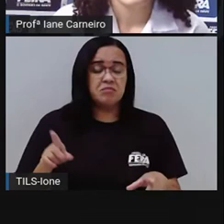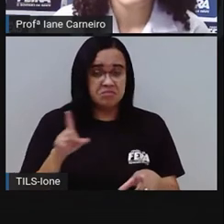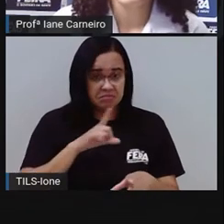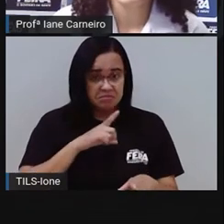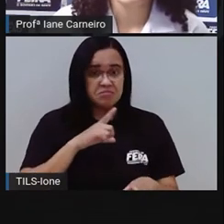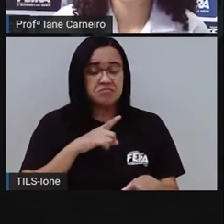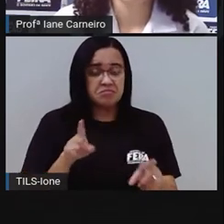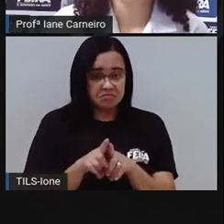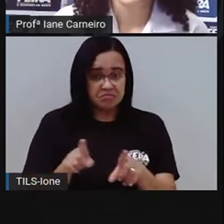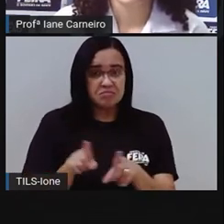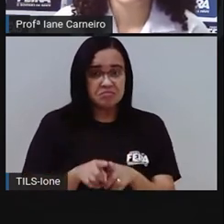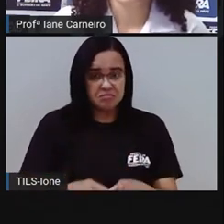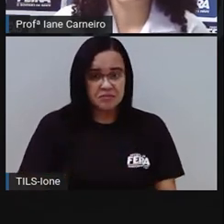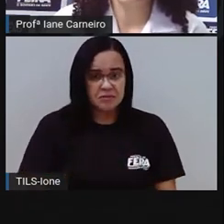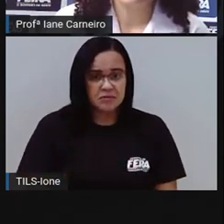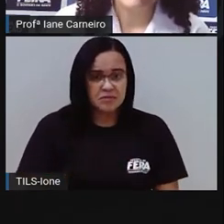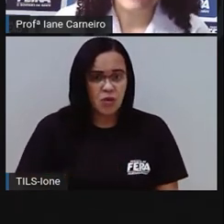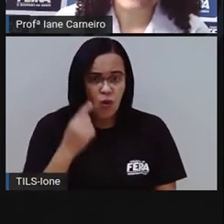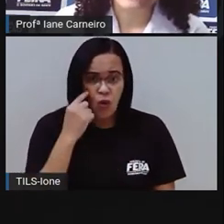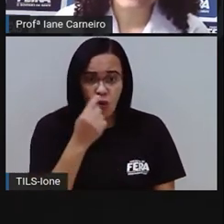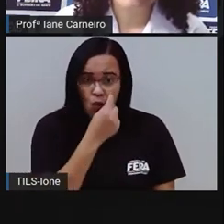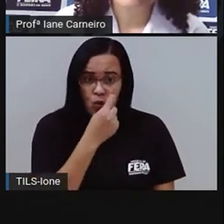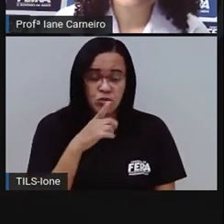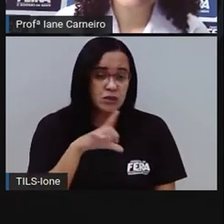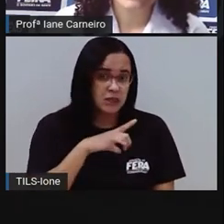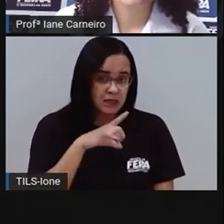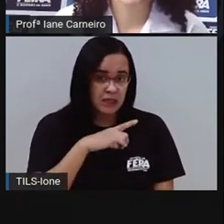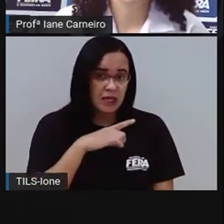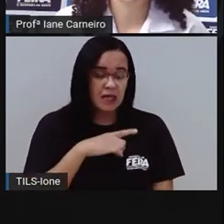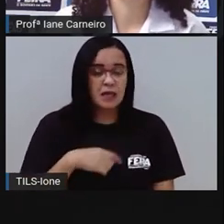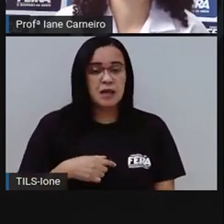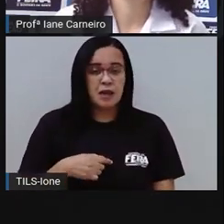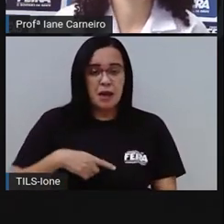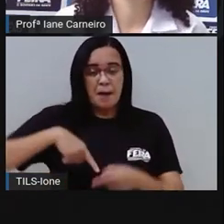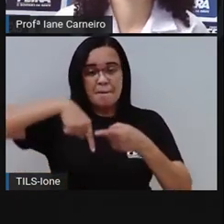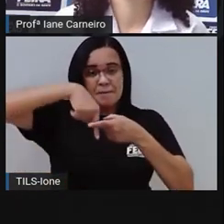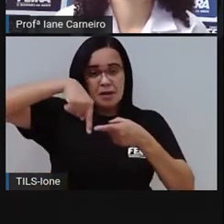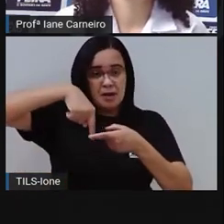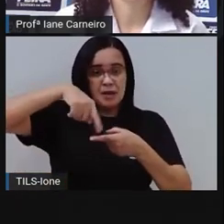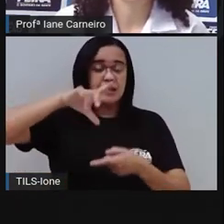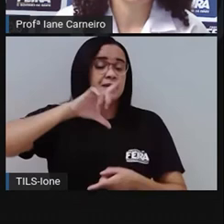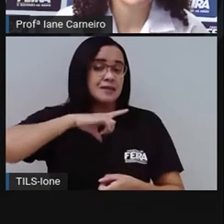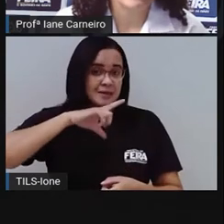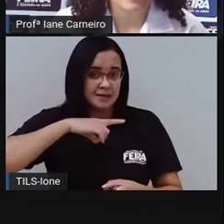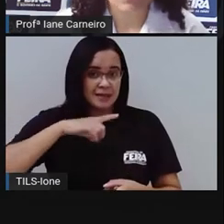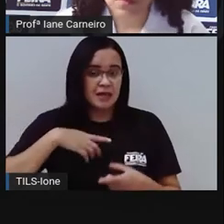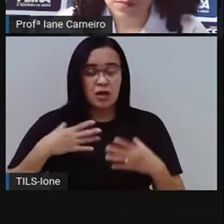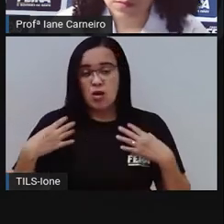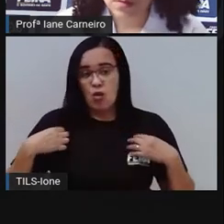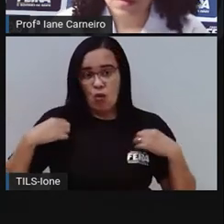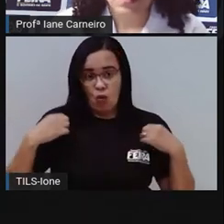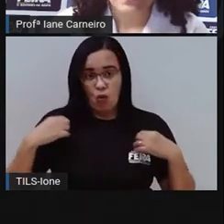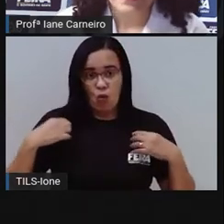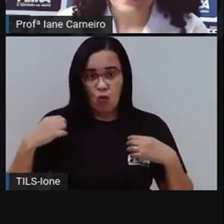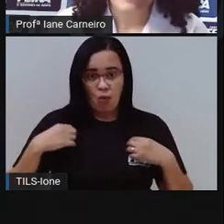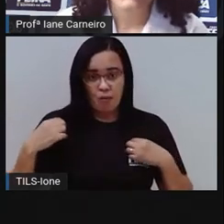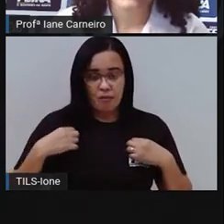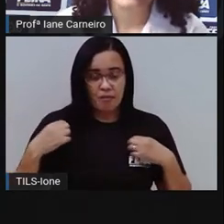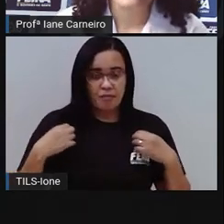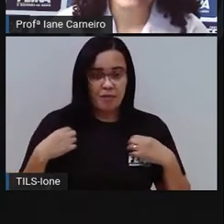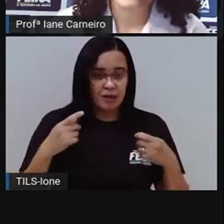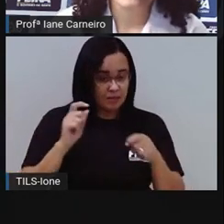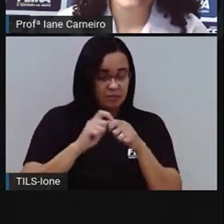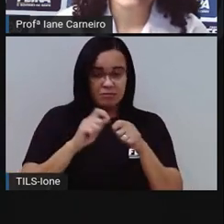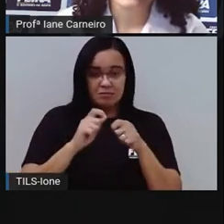O será isso, hein? Tem olhos, não tem pernas. Tem roupa sem confecção. Será que é o mocego? É